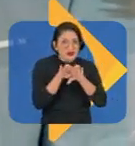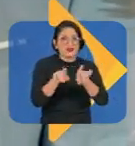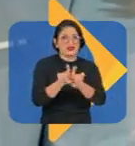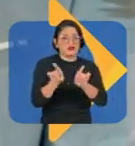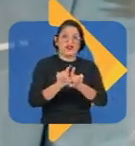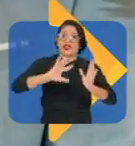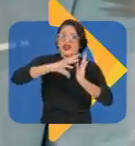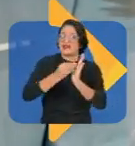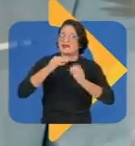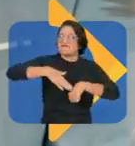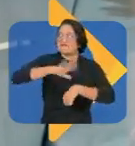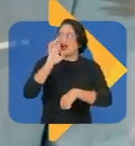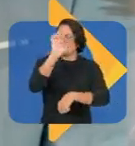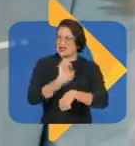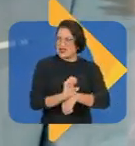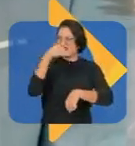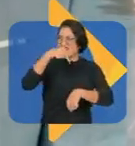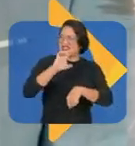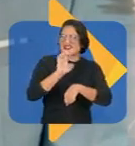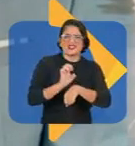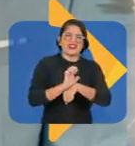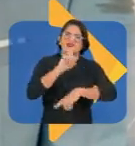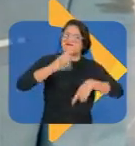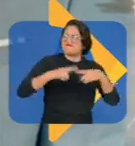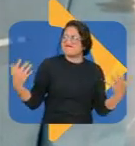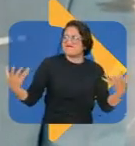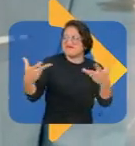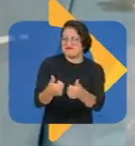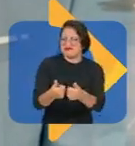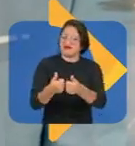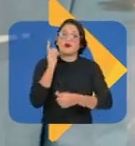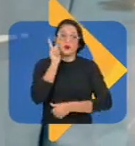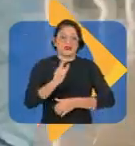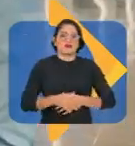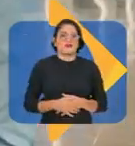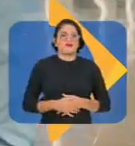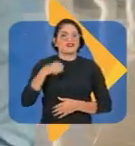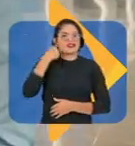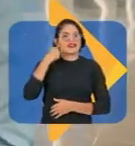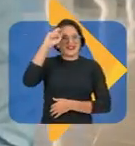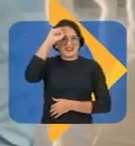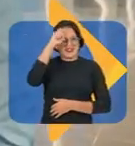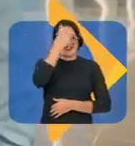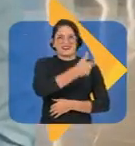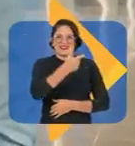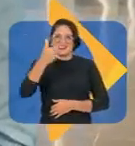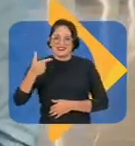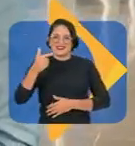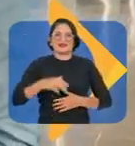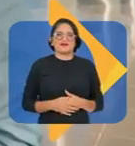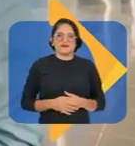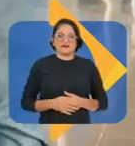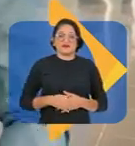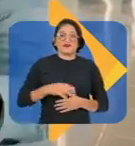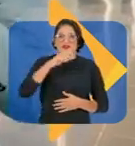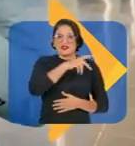enorme. A Amazônia, mais que um grande estado, é um estado rico e promissor. Para o Senado, Menezes, 2,